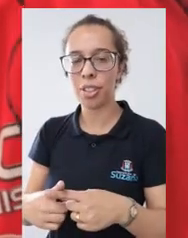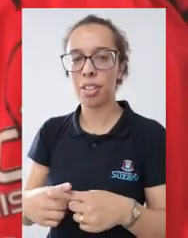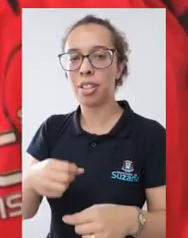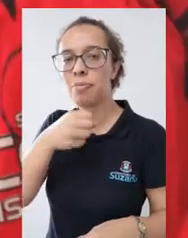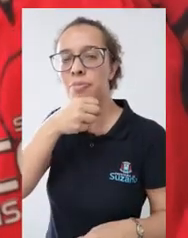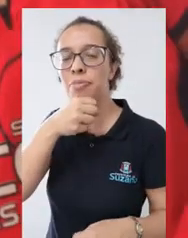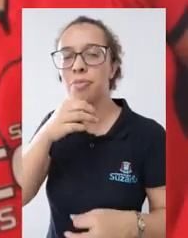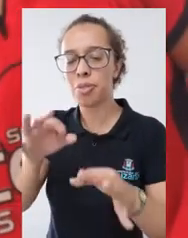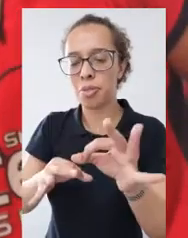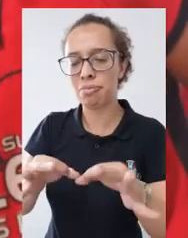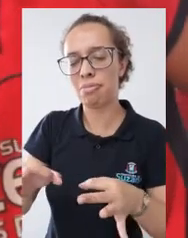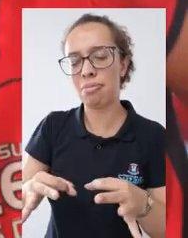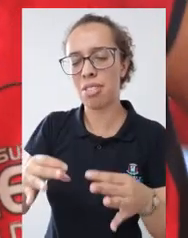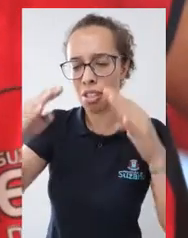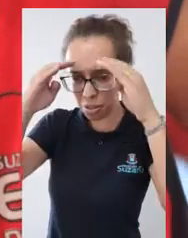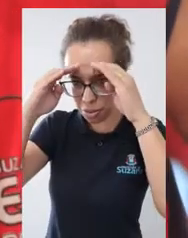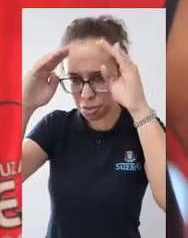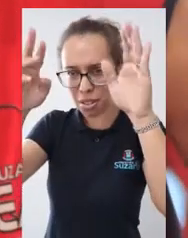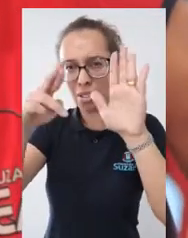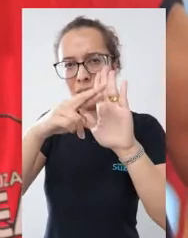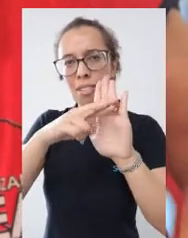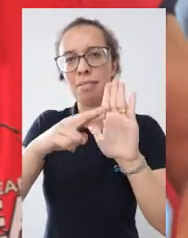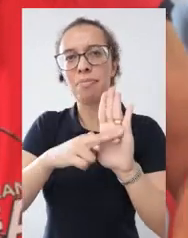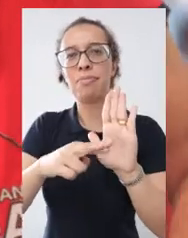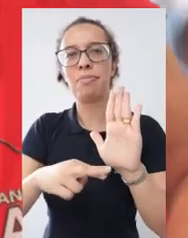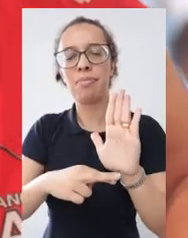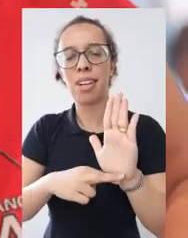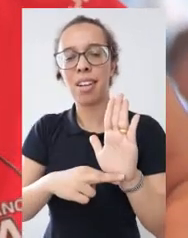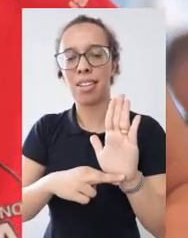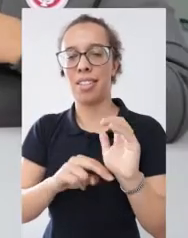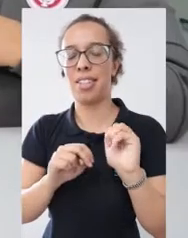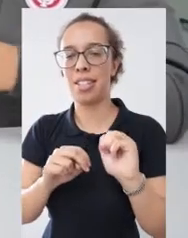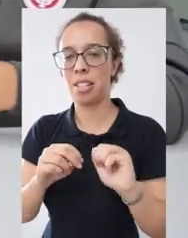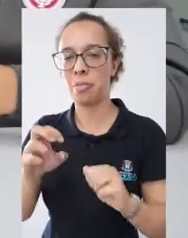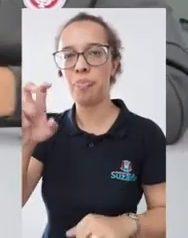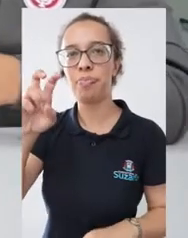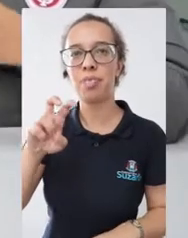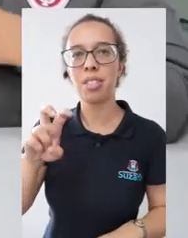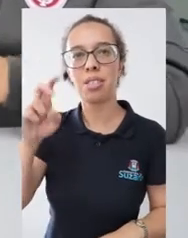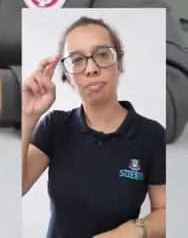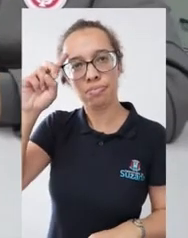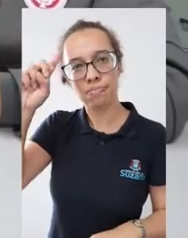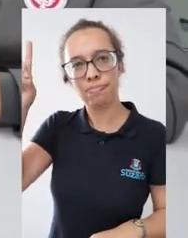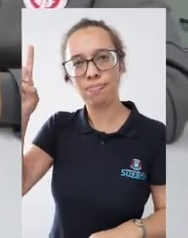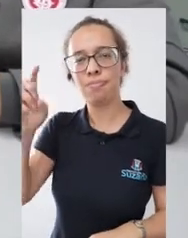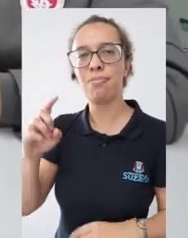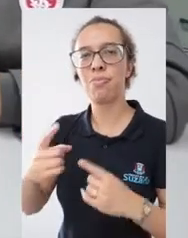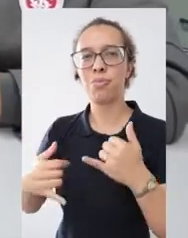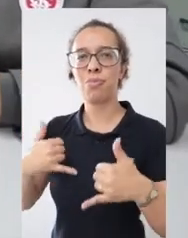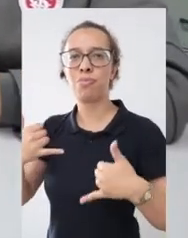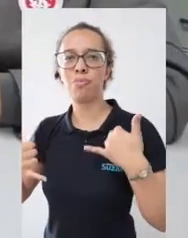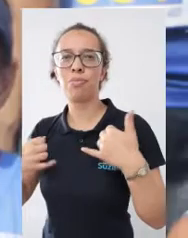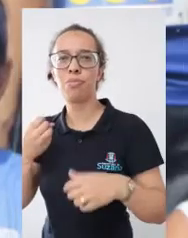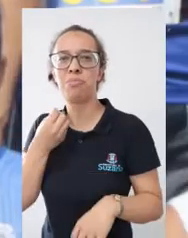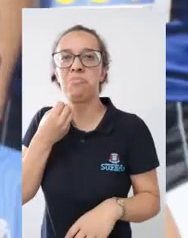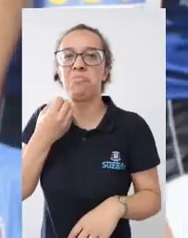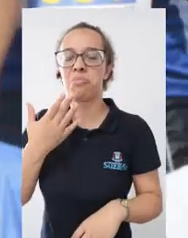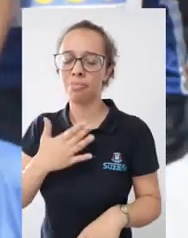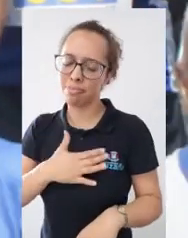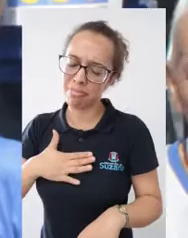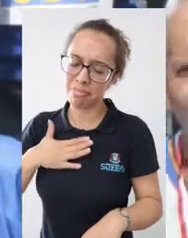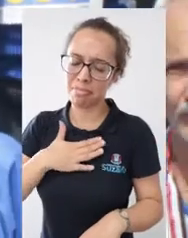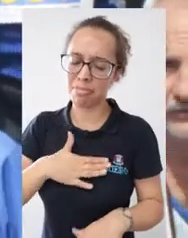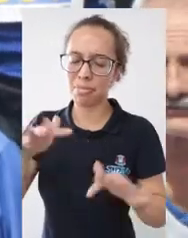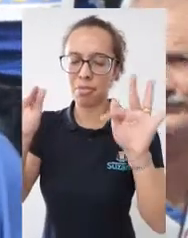disciplina. Enfim, para nós foi cinco dias de muito prazer, ainda com resultado positivo para a cidade. Ficamos muito